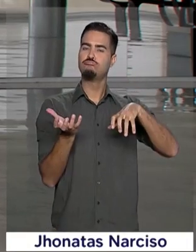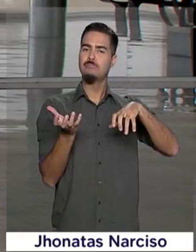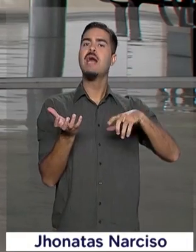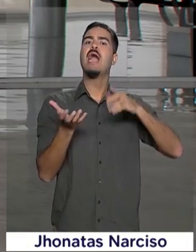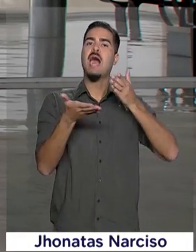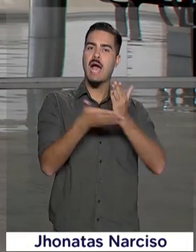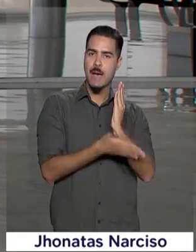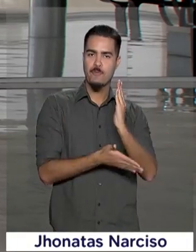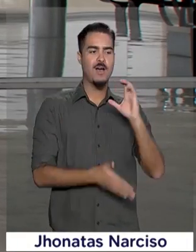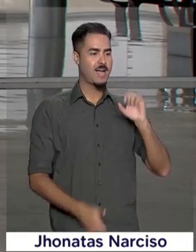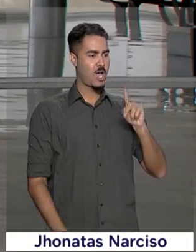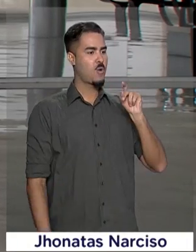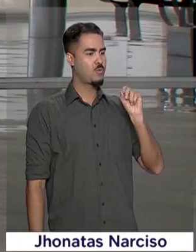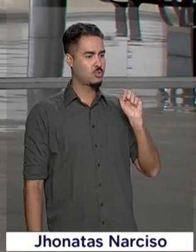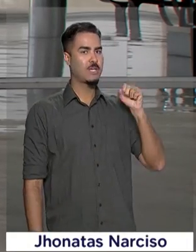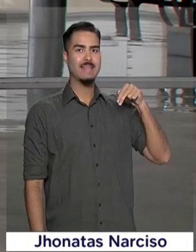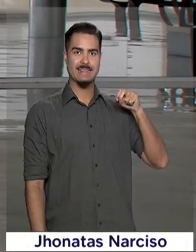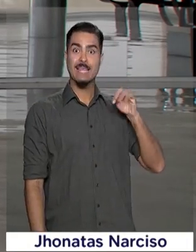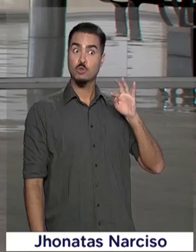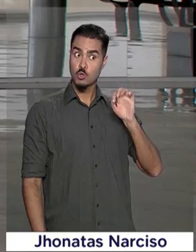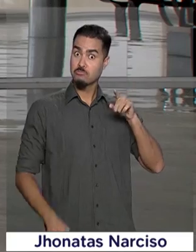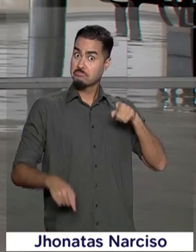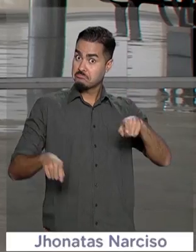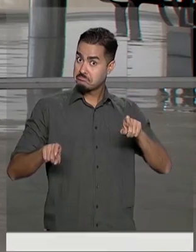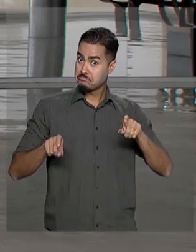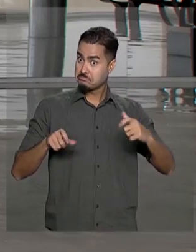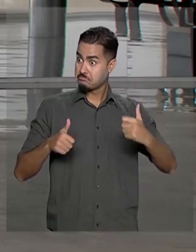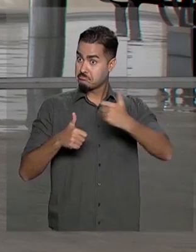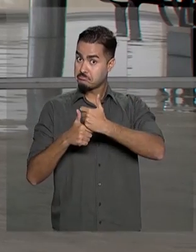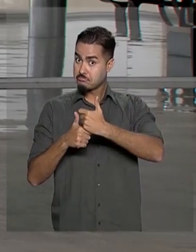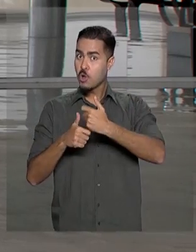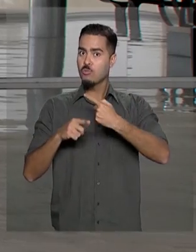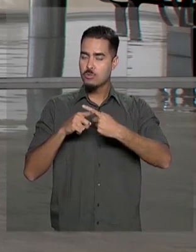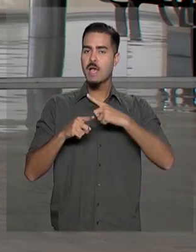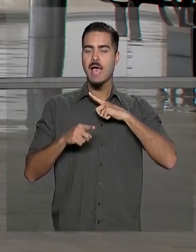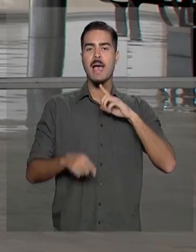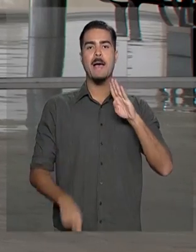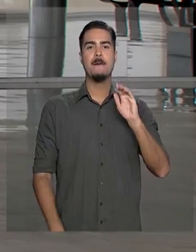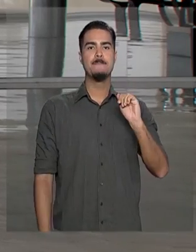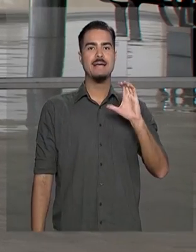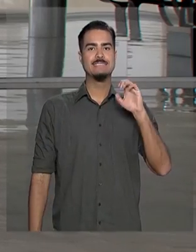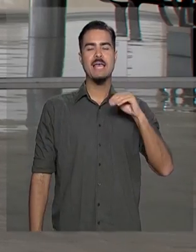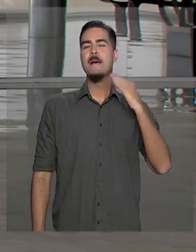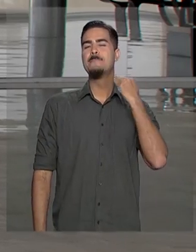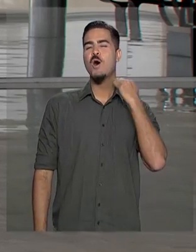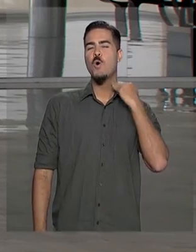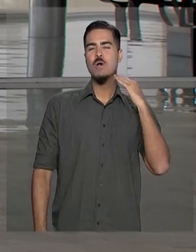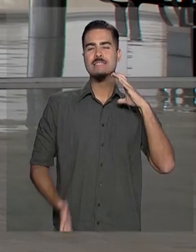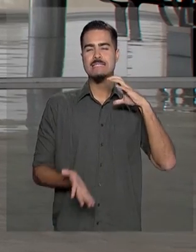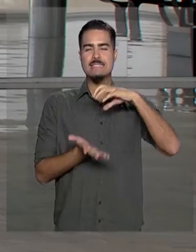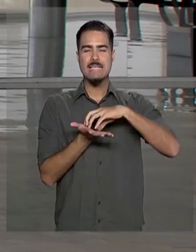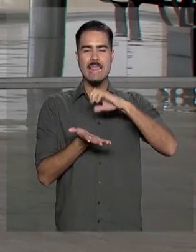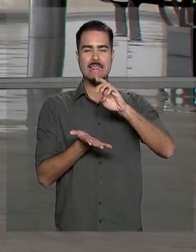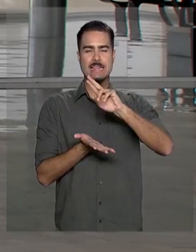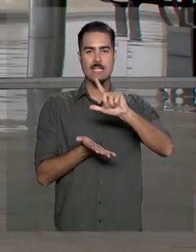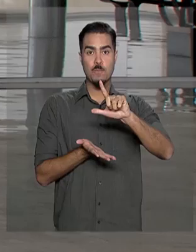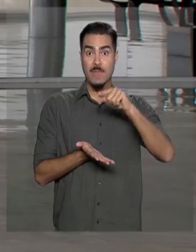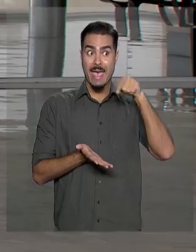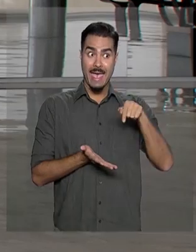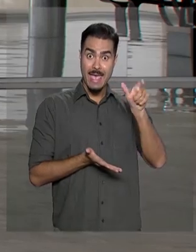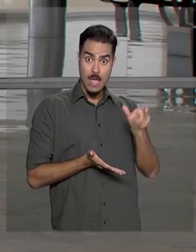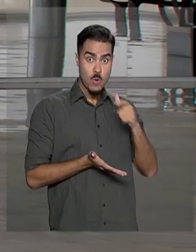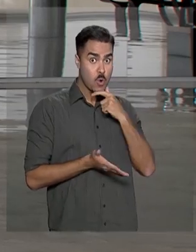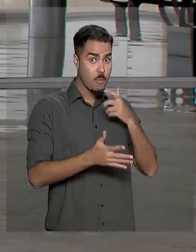Campos Neto para o cargo, uma exigência para que ele pudesse assumir o comando do Banco Central. Roberto Campos Neto é formado em